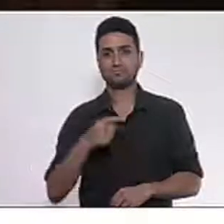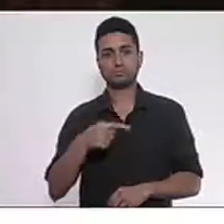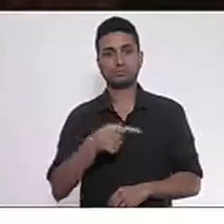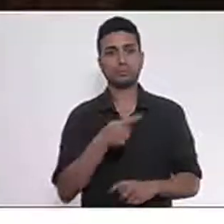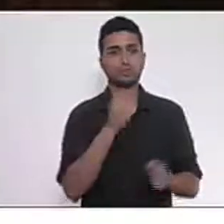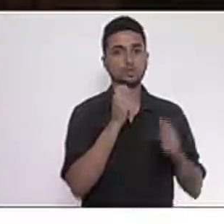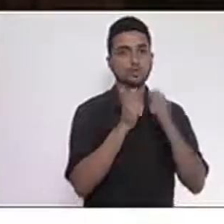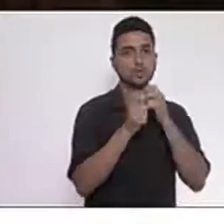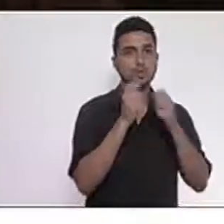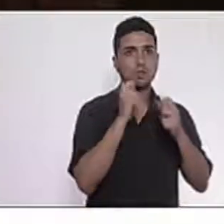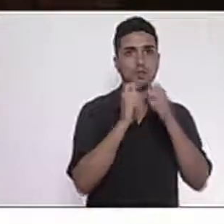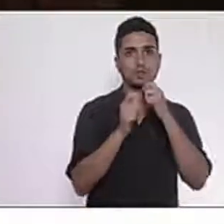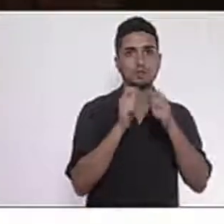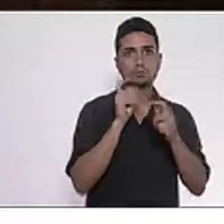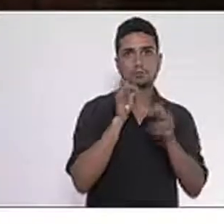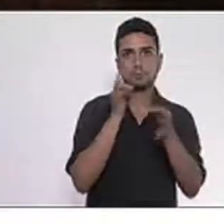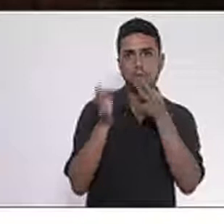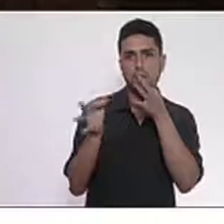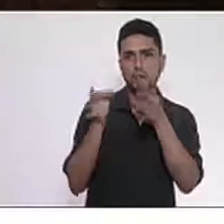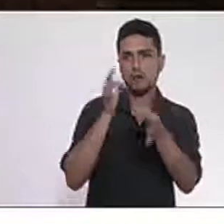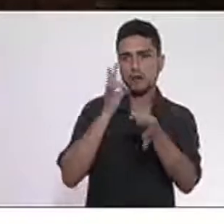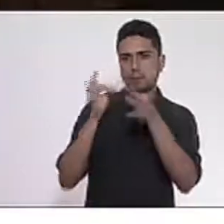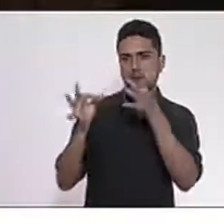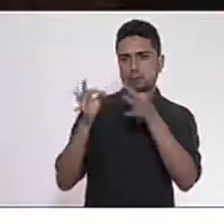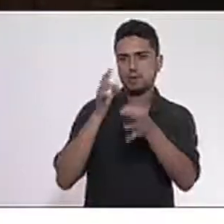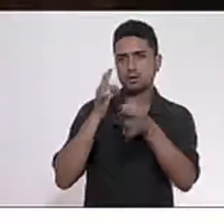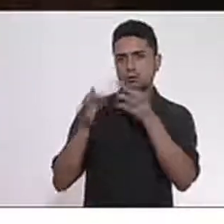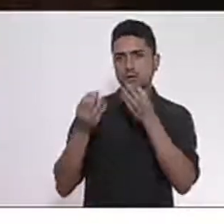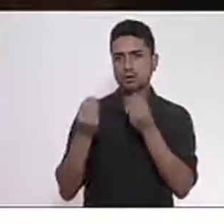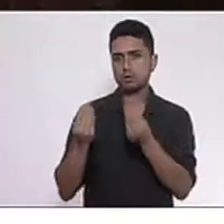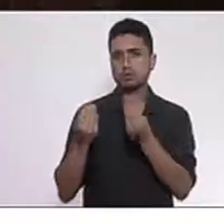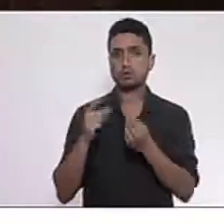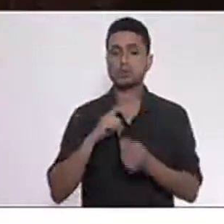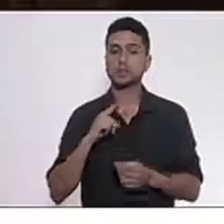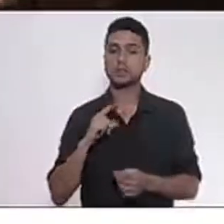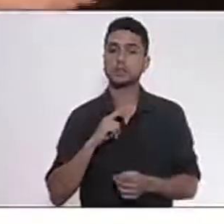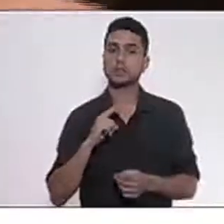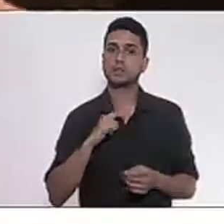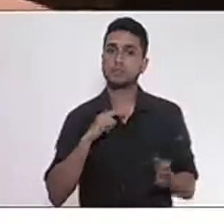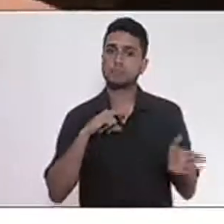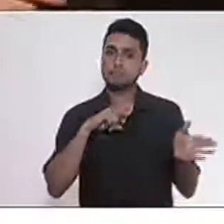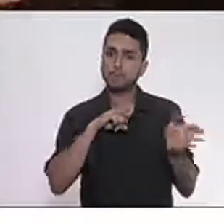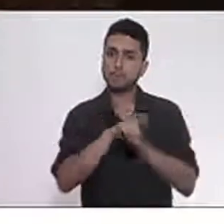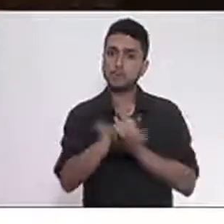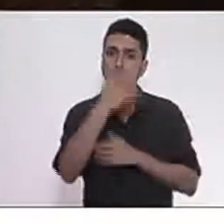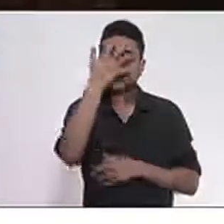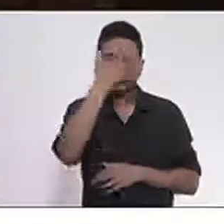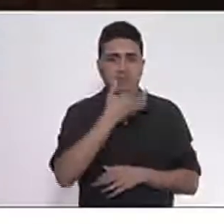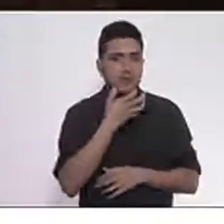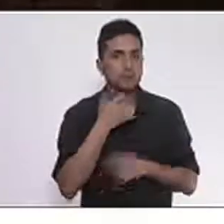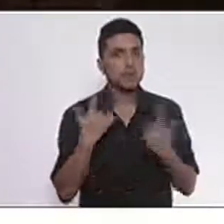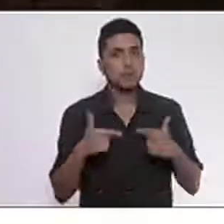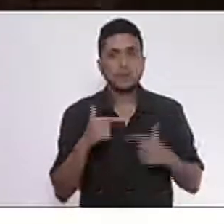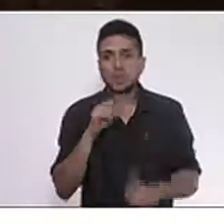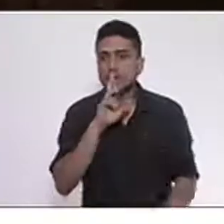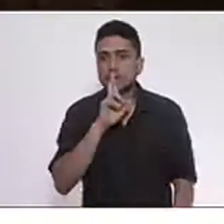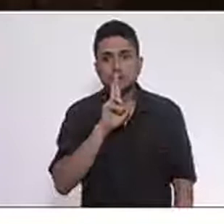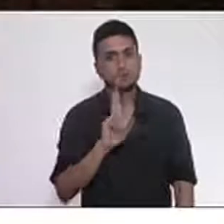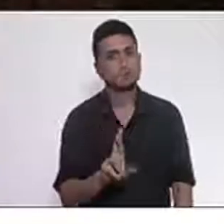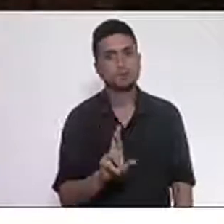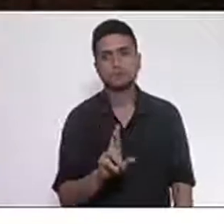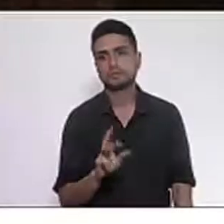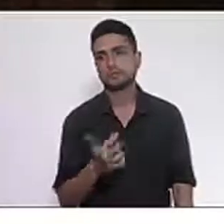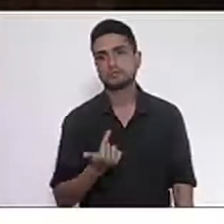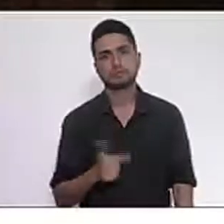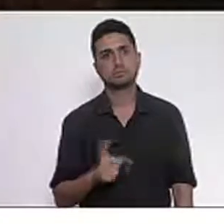vem contra a resposta e as questões centrais sem nenhuma saída. e